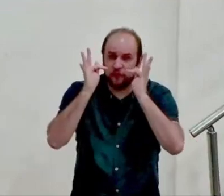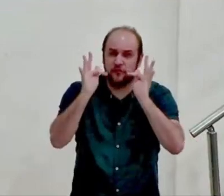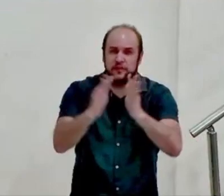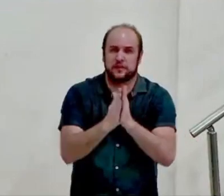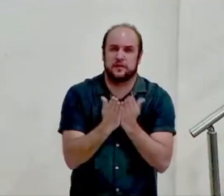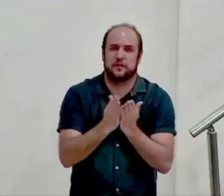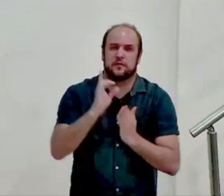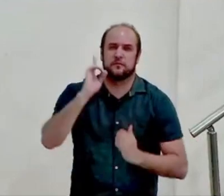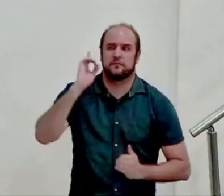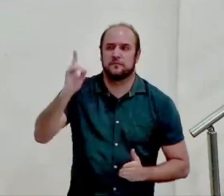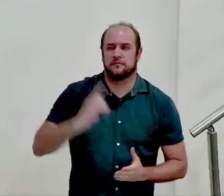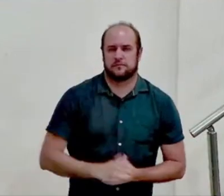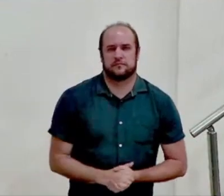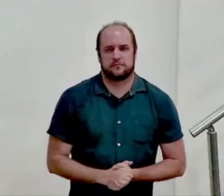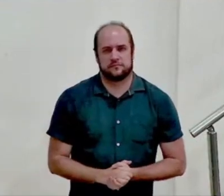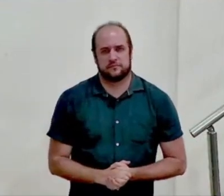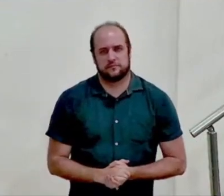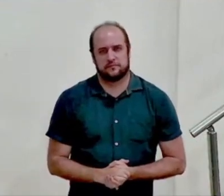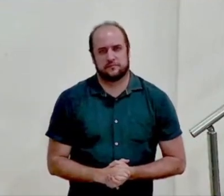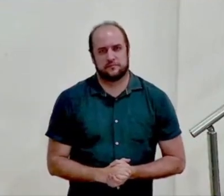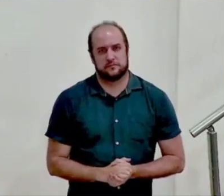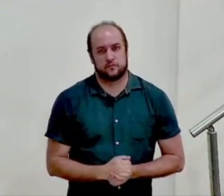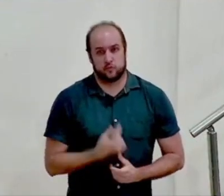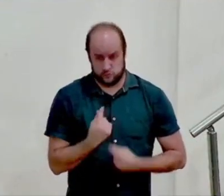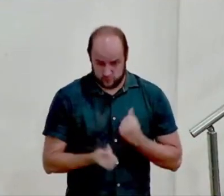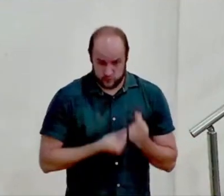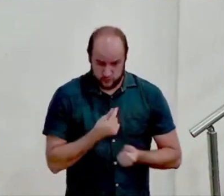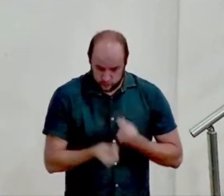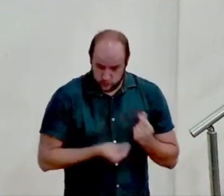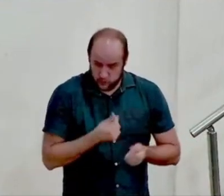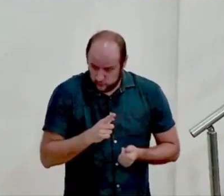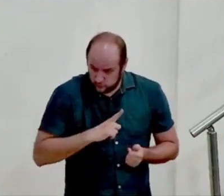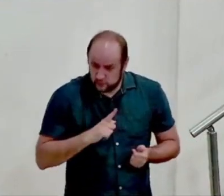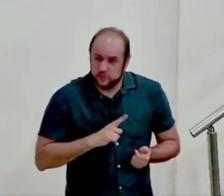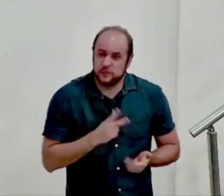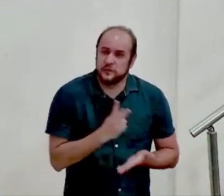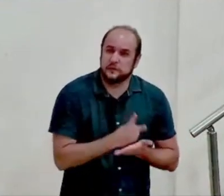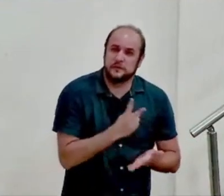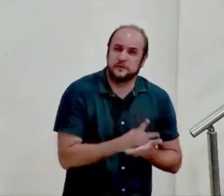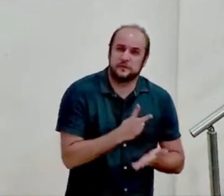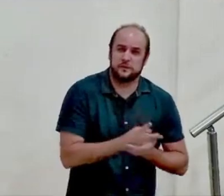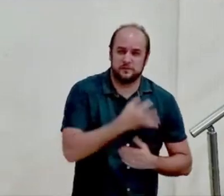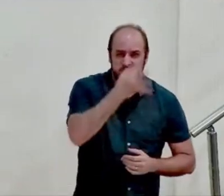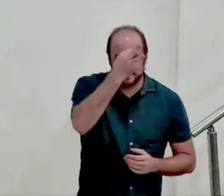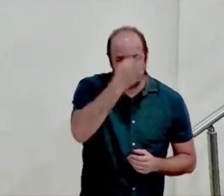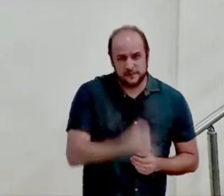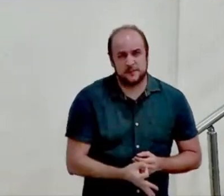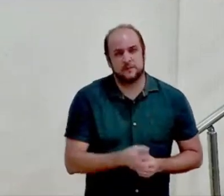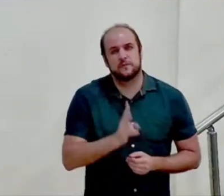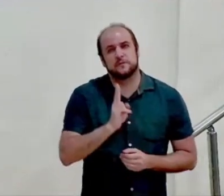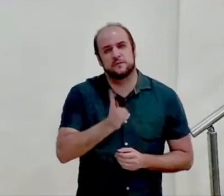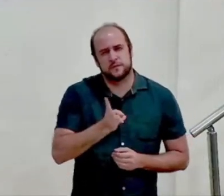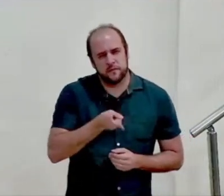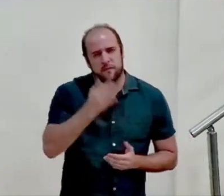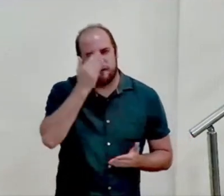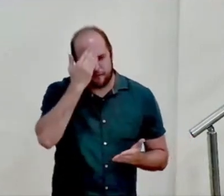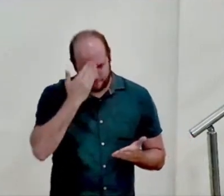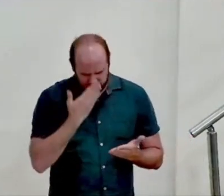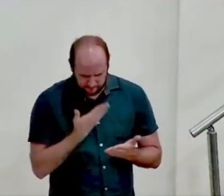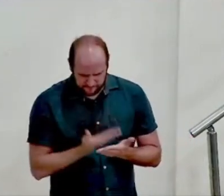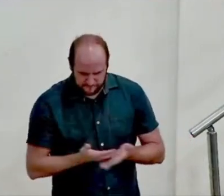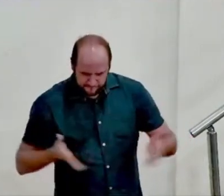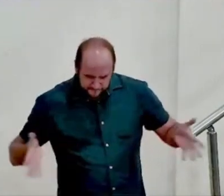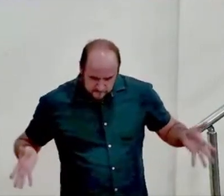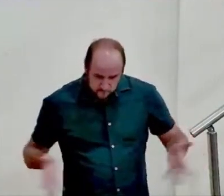os seus negócios são sempre corretos são sempre confiáveis são movidos por